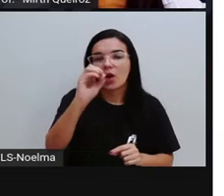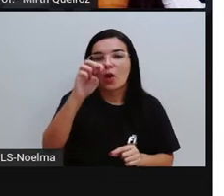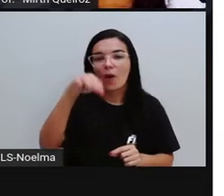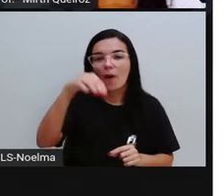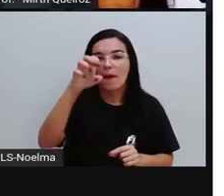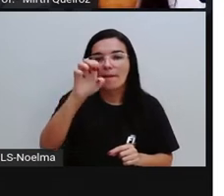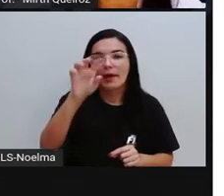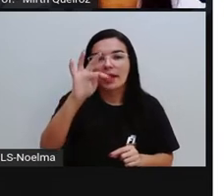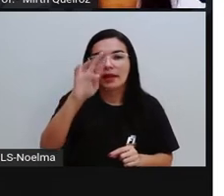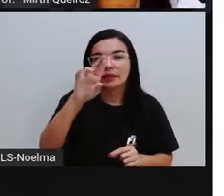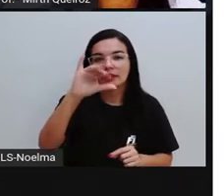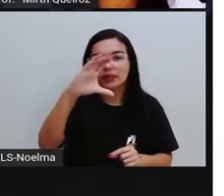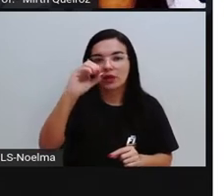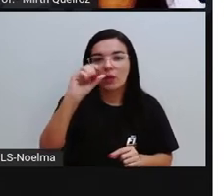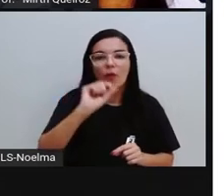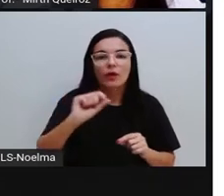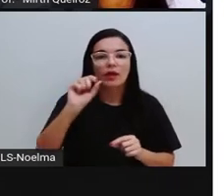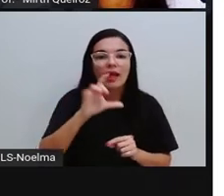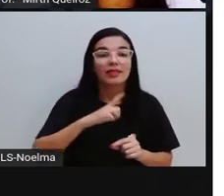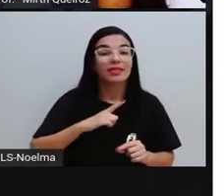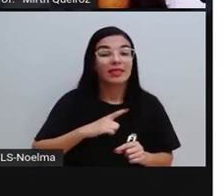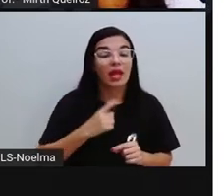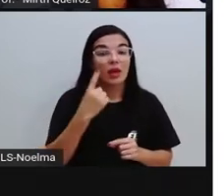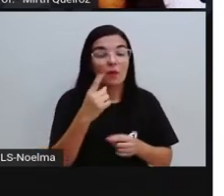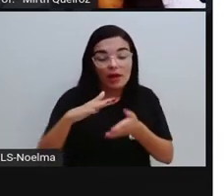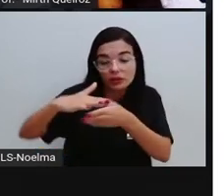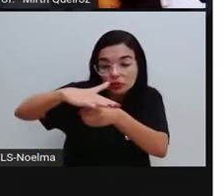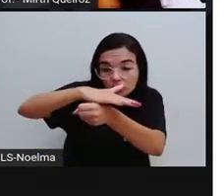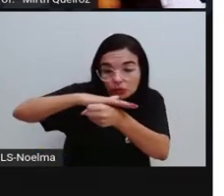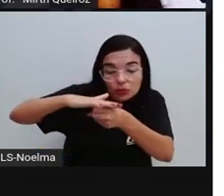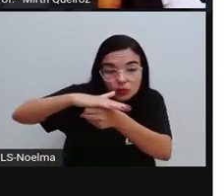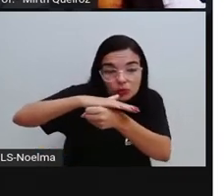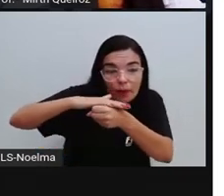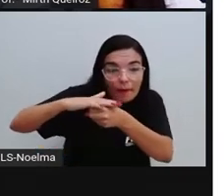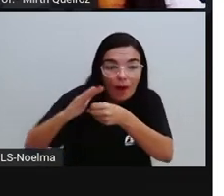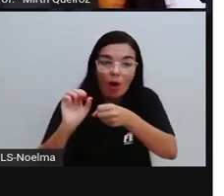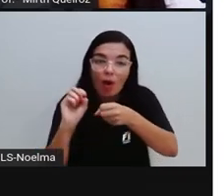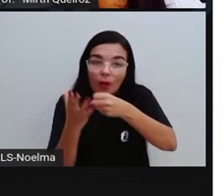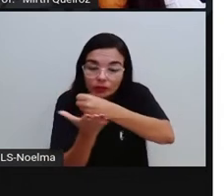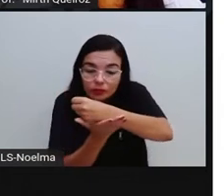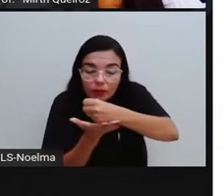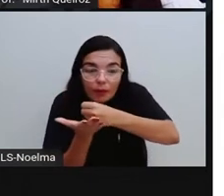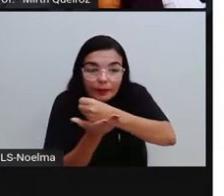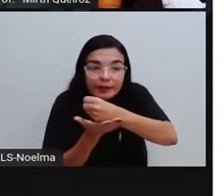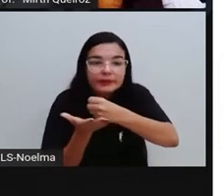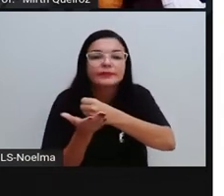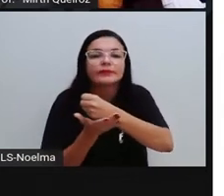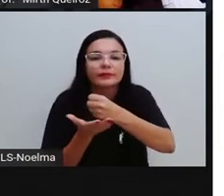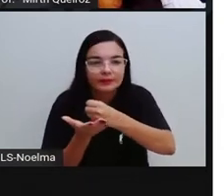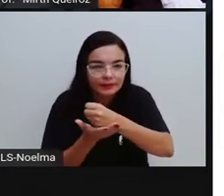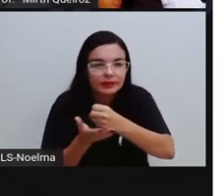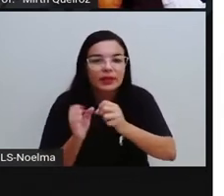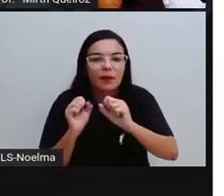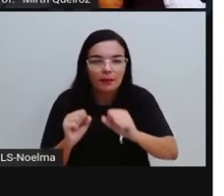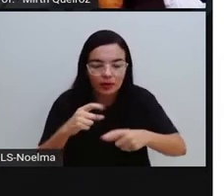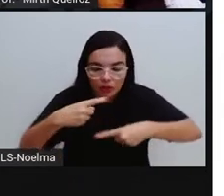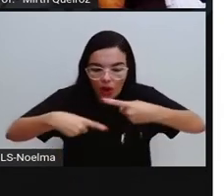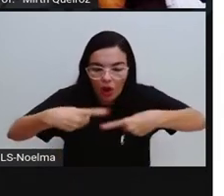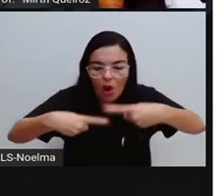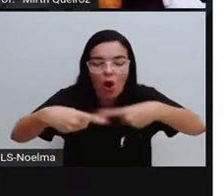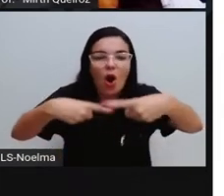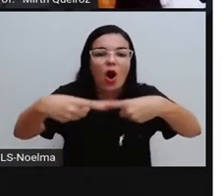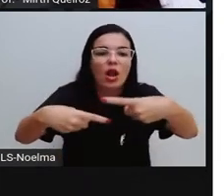uma superfície arredondada. Esses sólidos podem rolar sobre essas superfícies. São